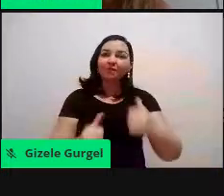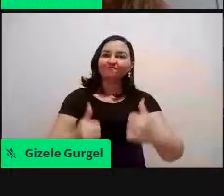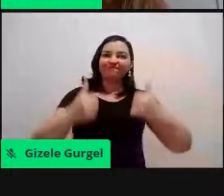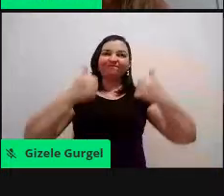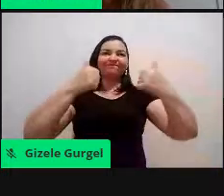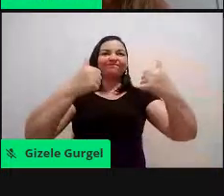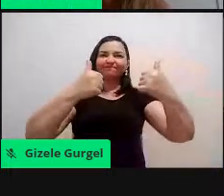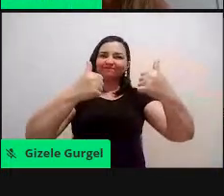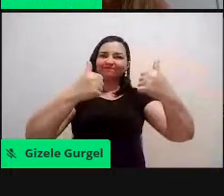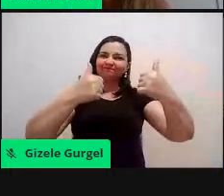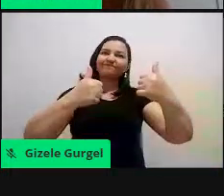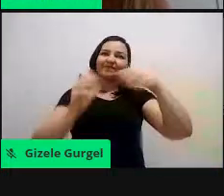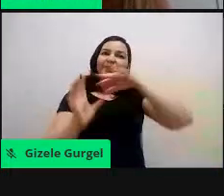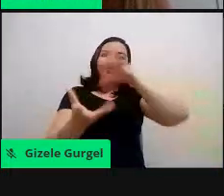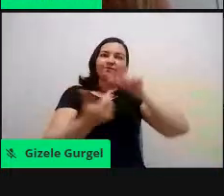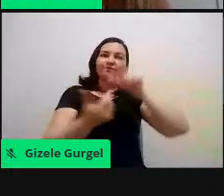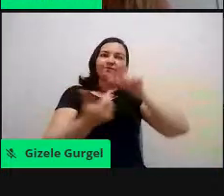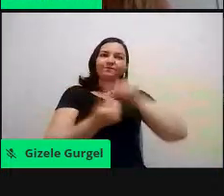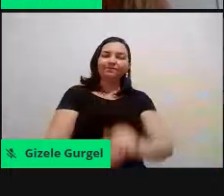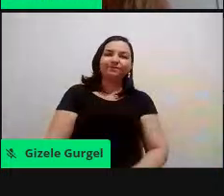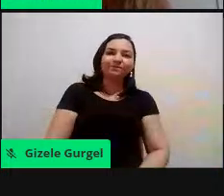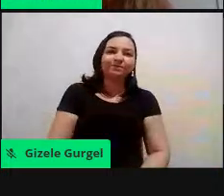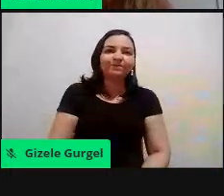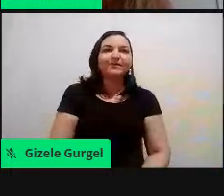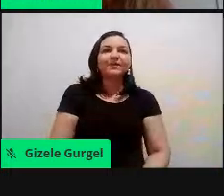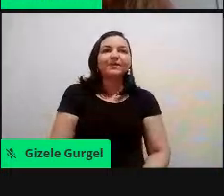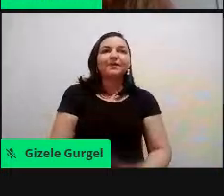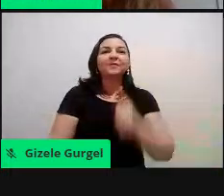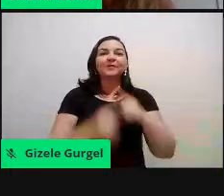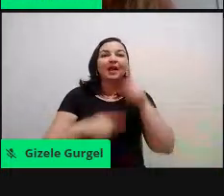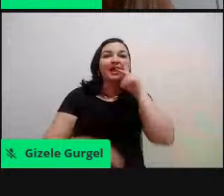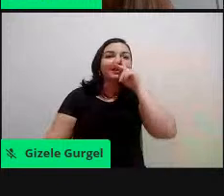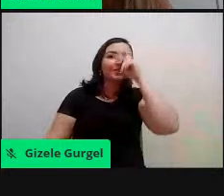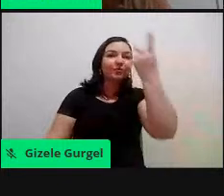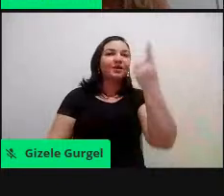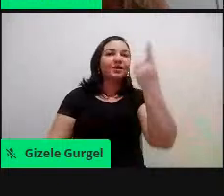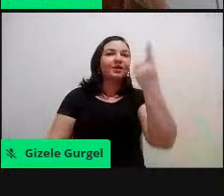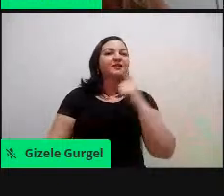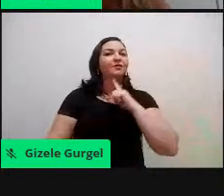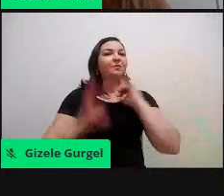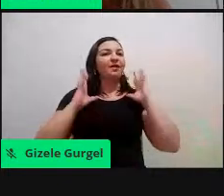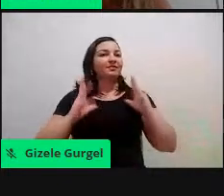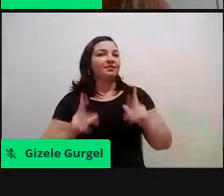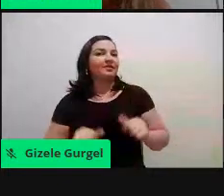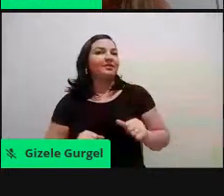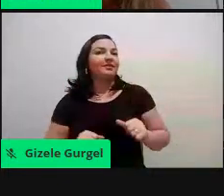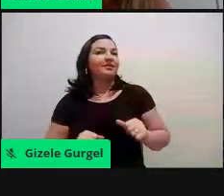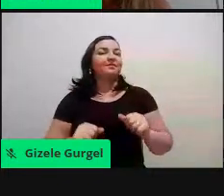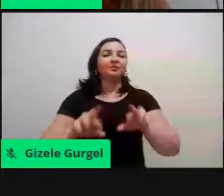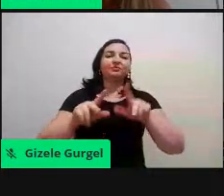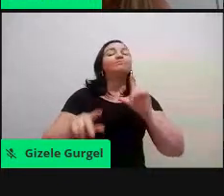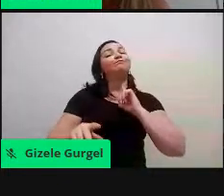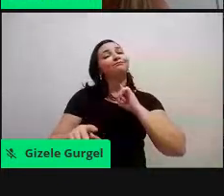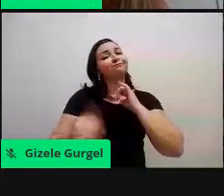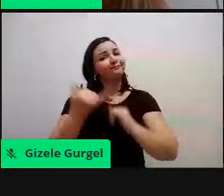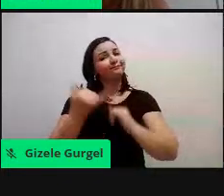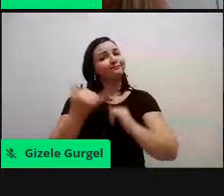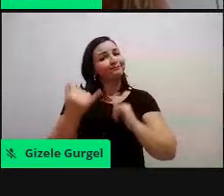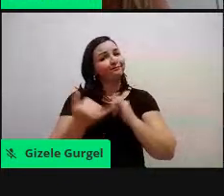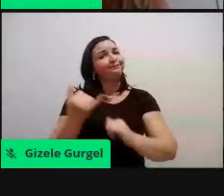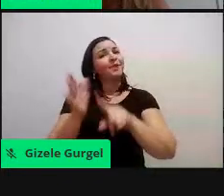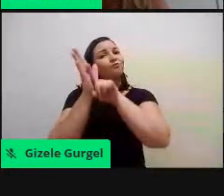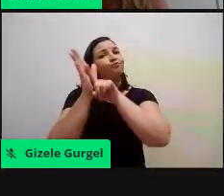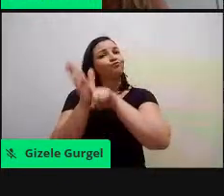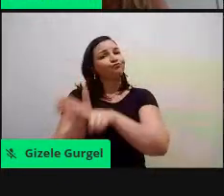impactos positivos. A gente vai ver depois detalhadamente eles, mas também trouxe o lado negativo, né, a pandemia,